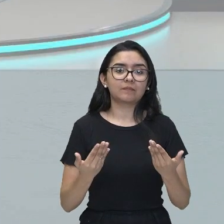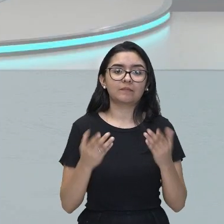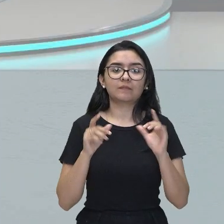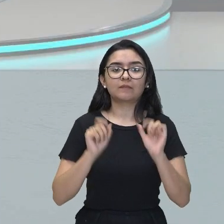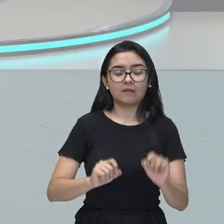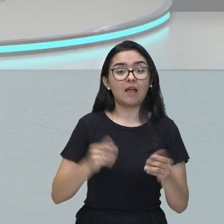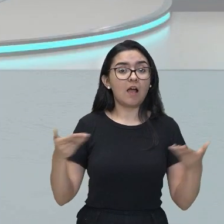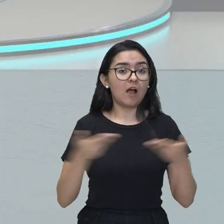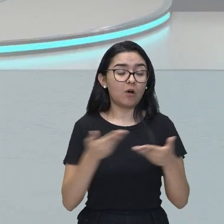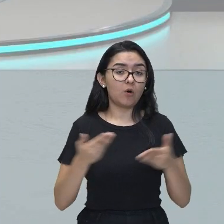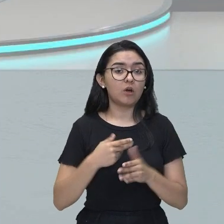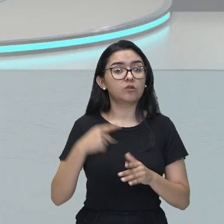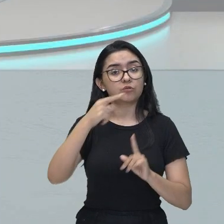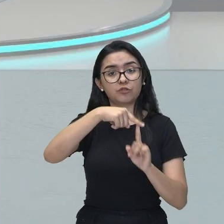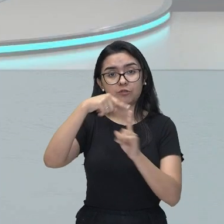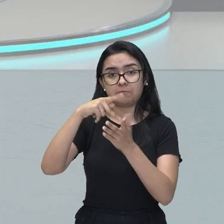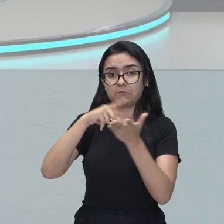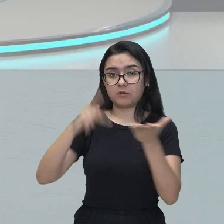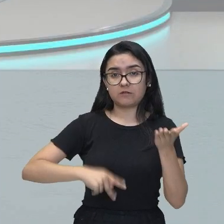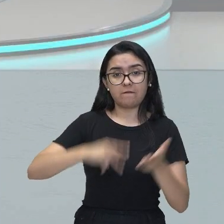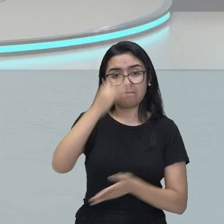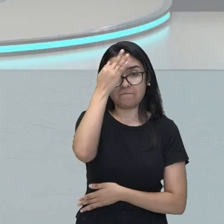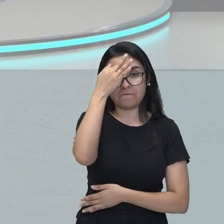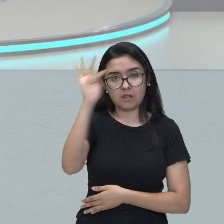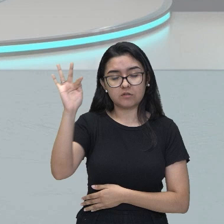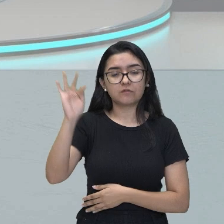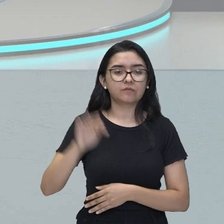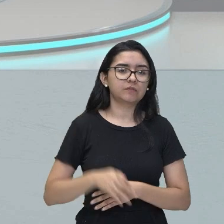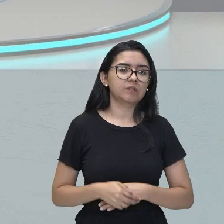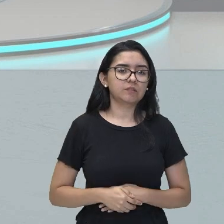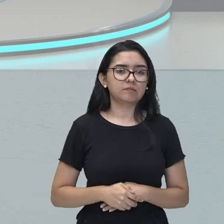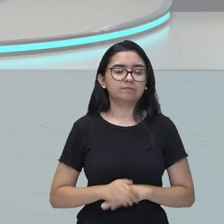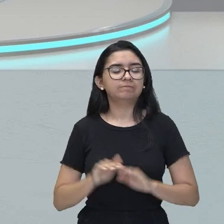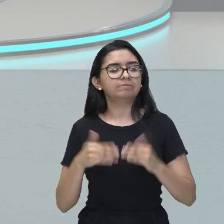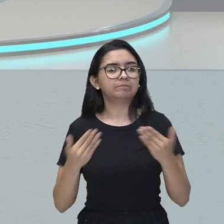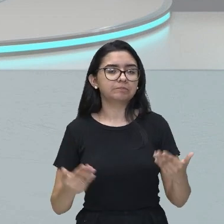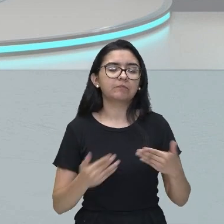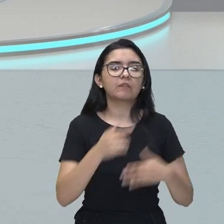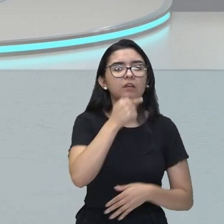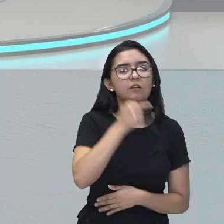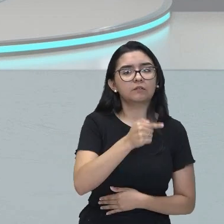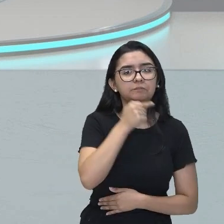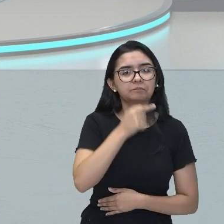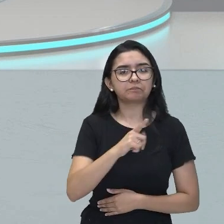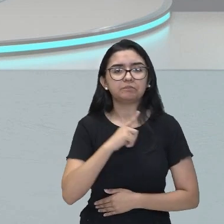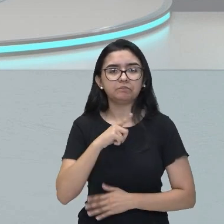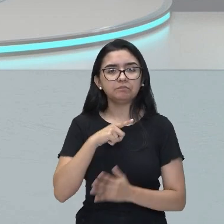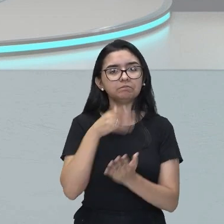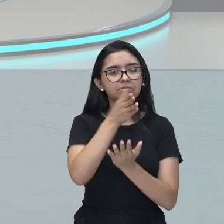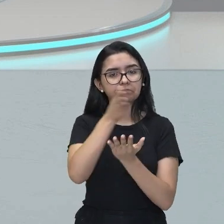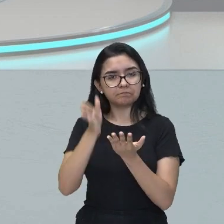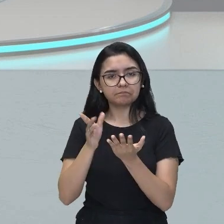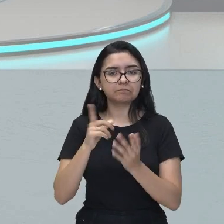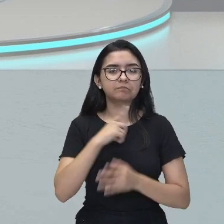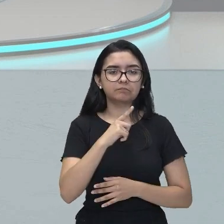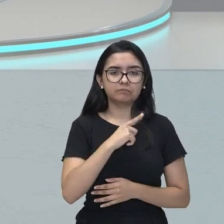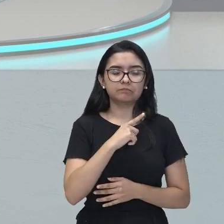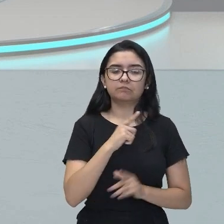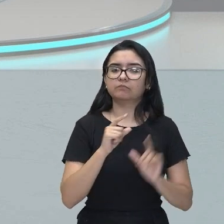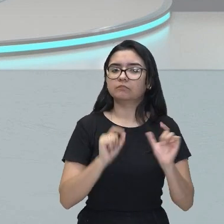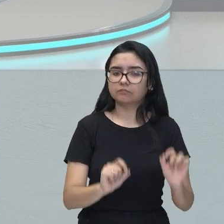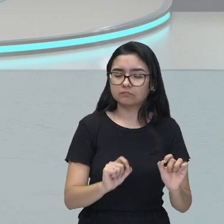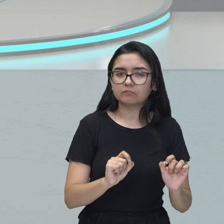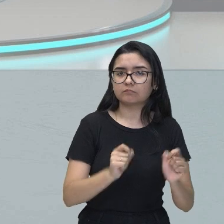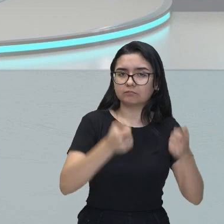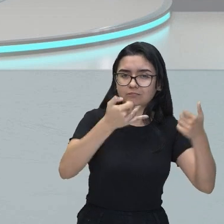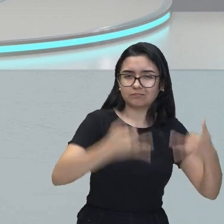filosófica, né? Então, como Gregório de Matos tem vertentes, ele sai do lírico, ele